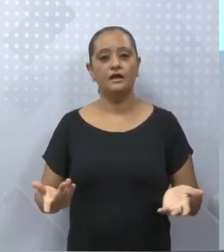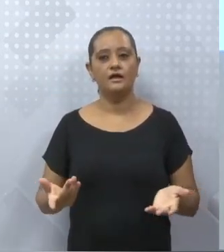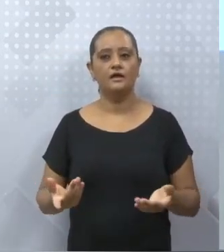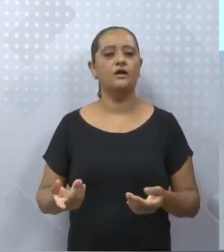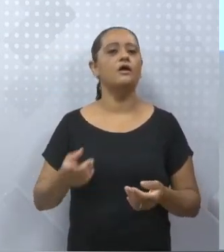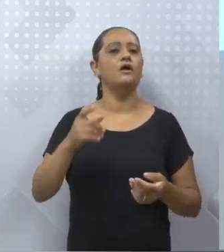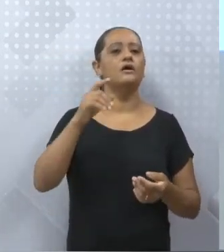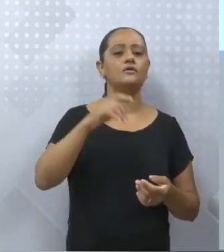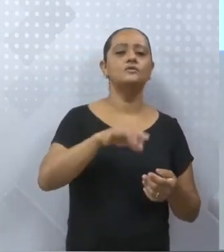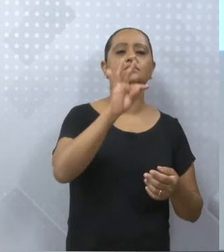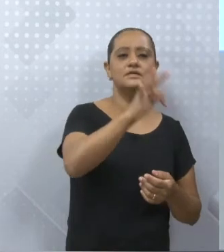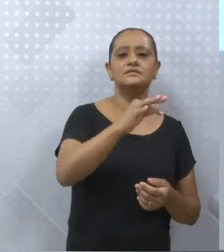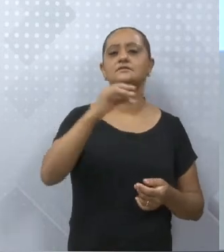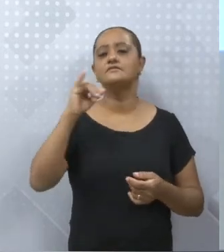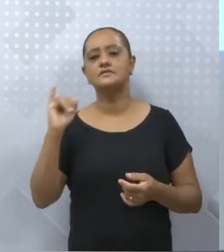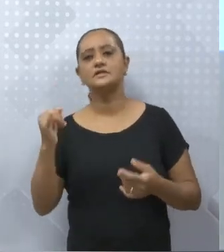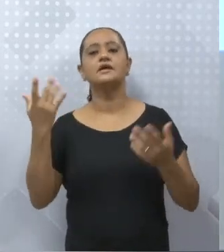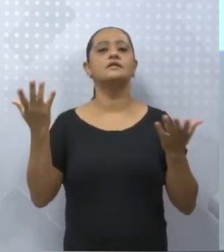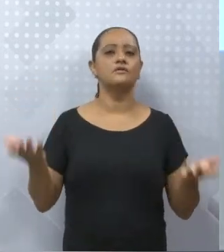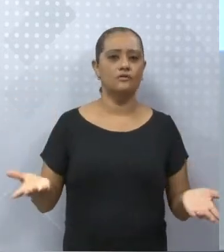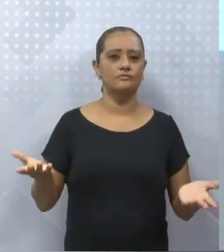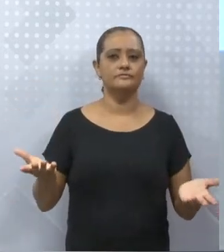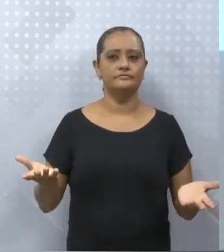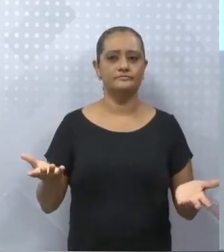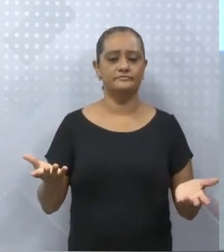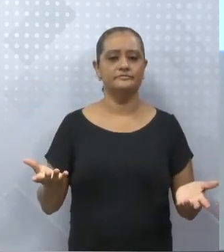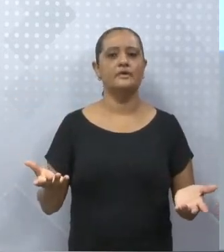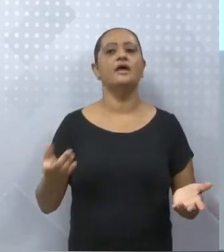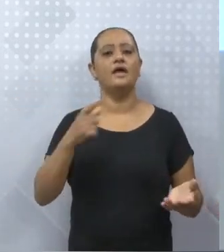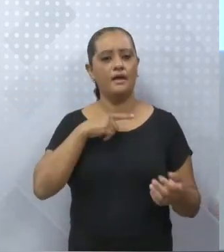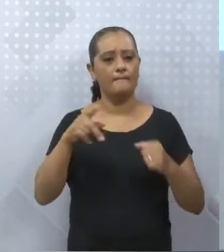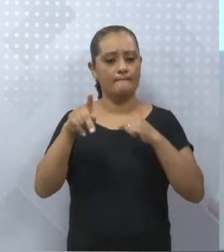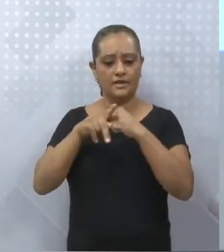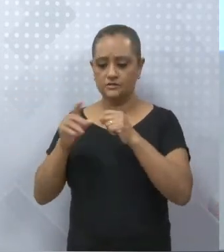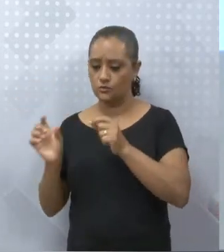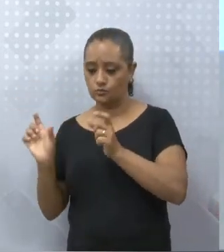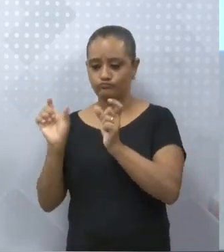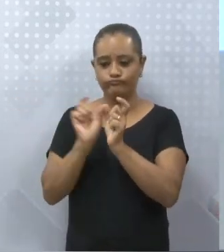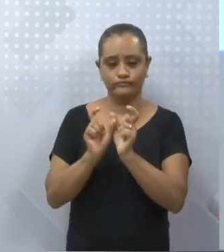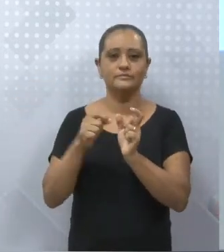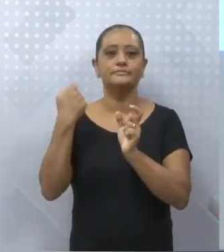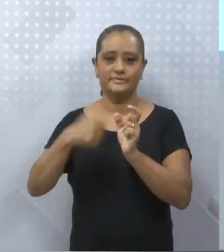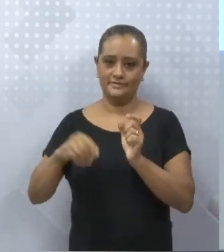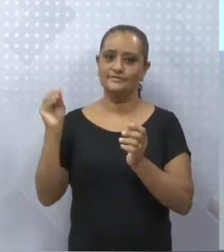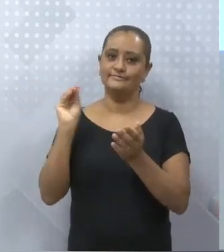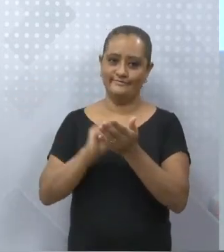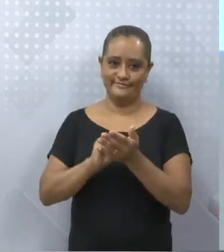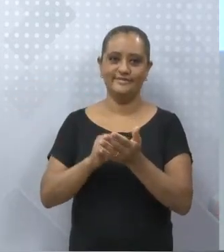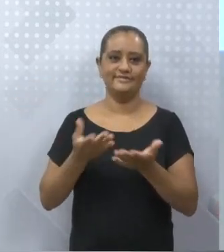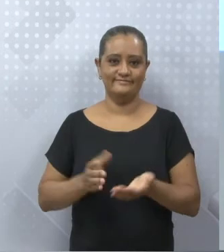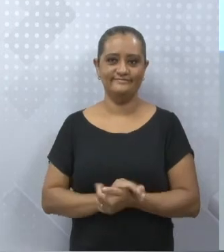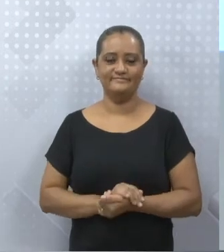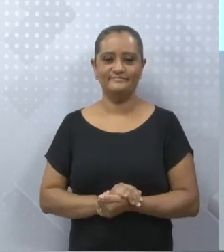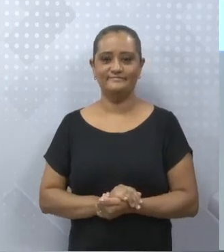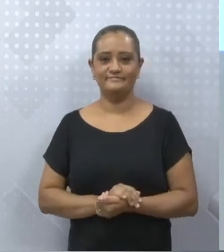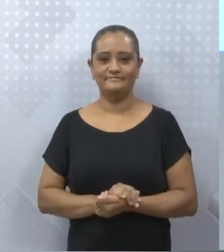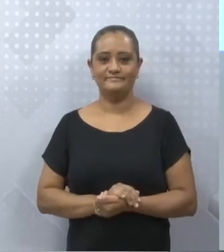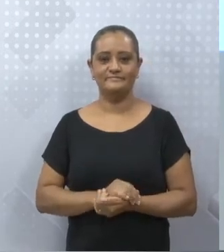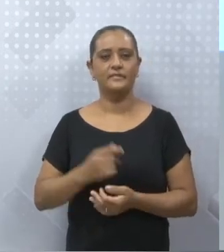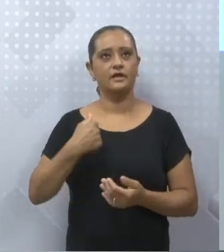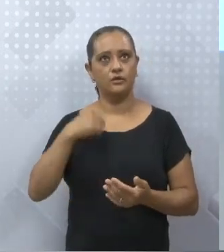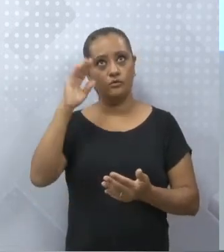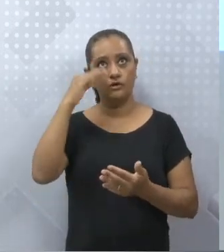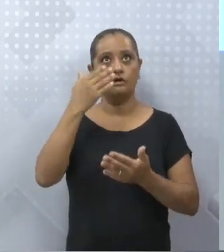indireto? Quando eu faço a pergunta acompanhada de preposição. A que, de que, eu acredito.